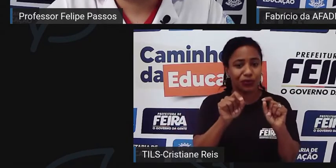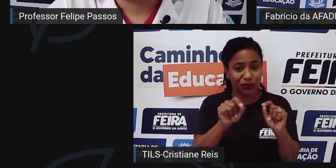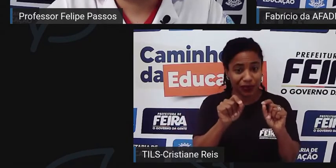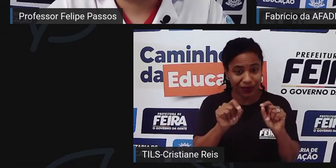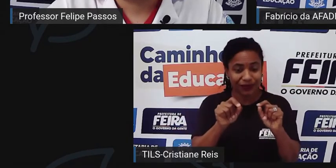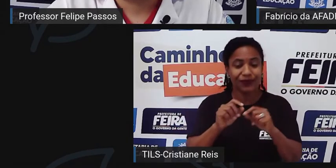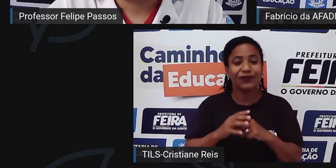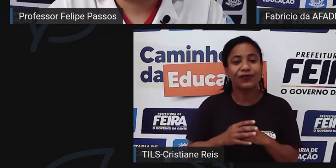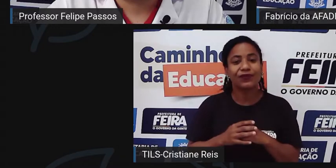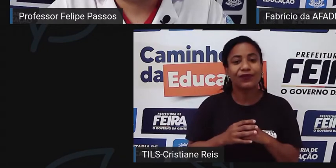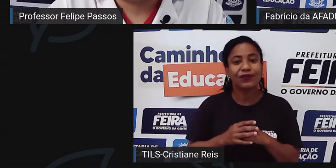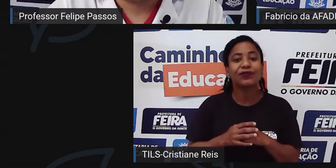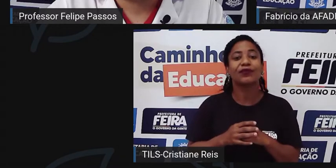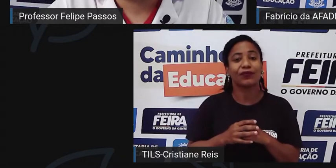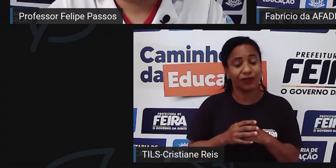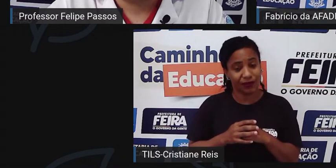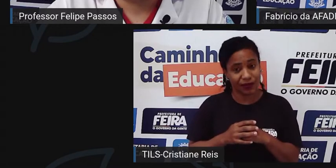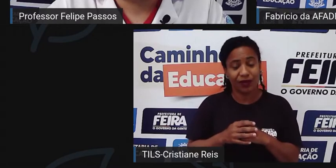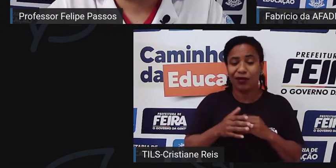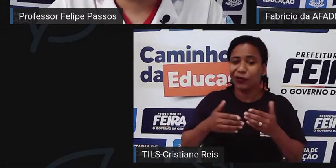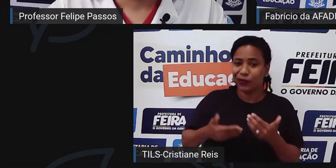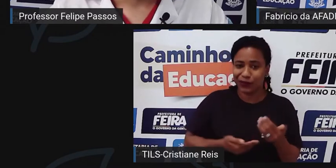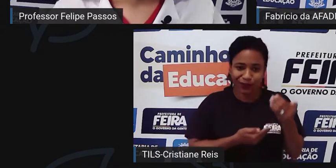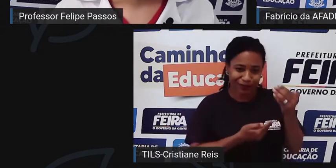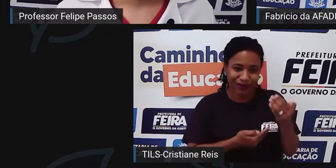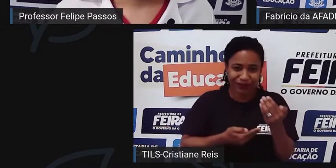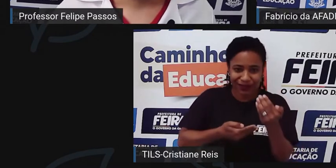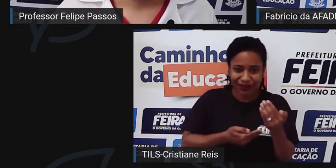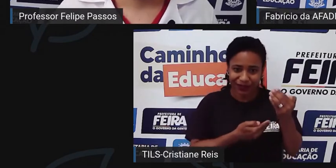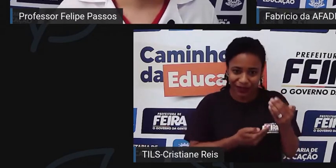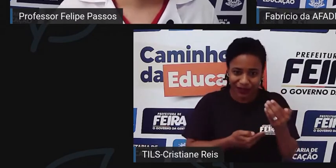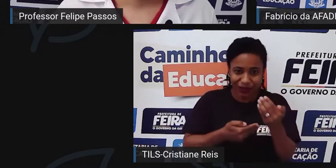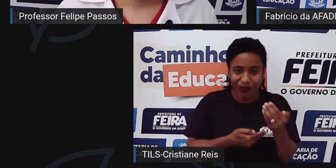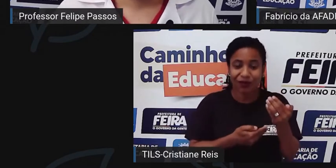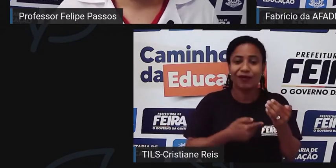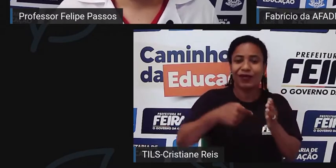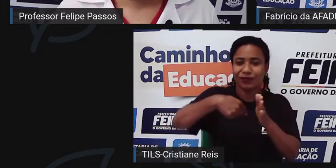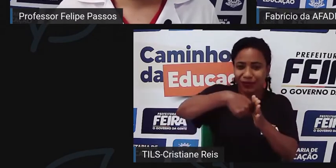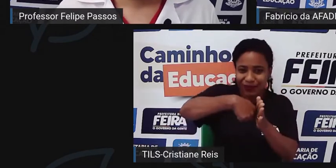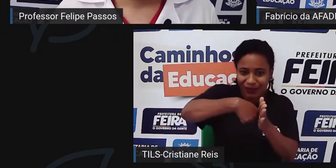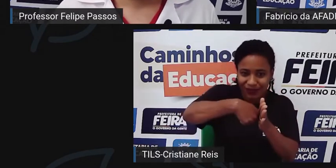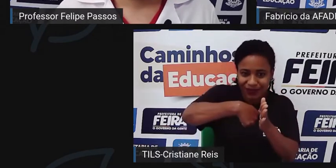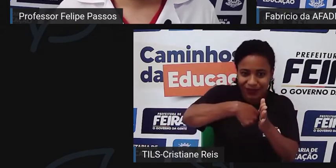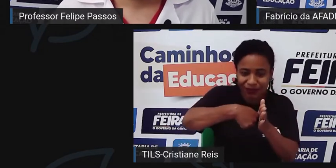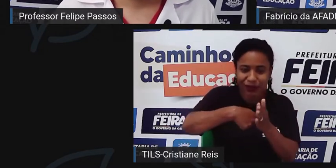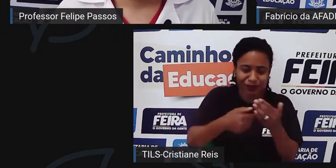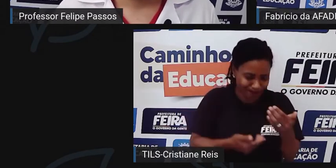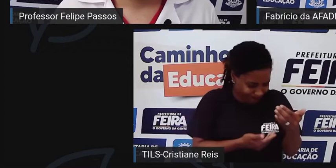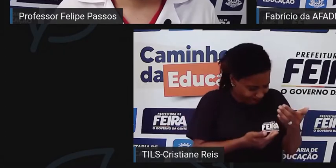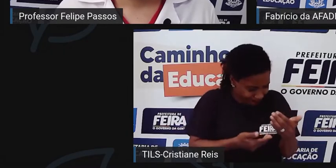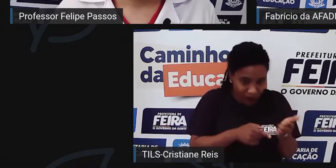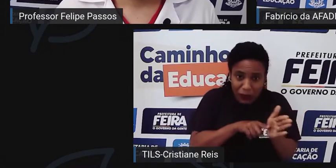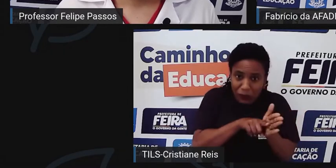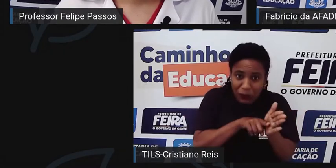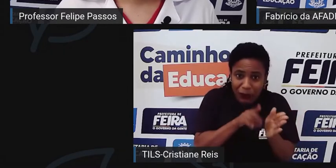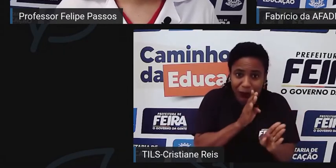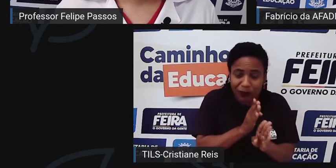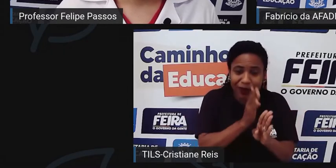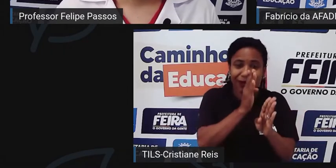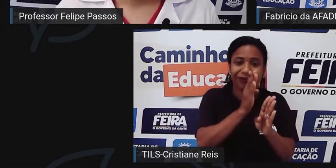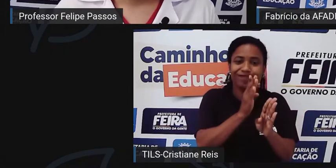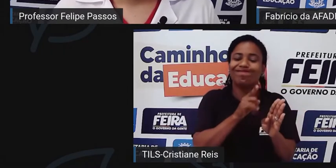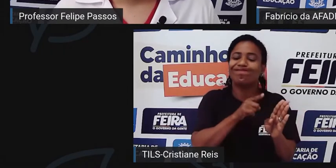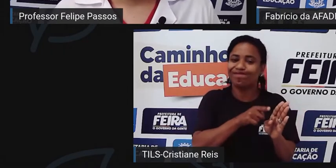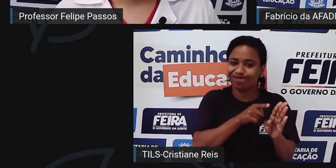desde o primeiro dia que você nasce, que se faz o exame do pezinho, por isso aqui também deixar a importância do exame do pezinho,